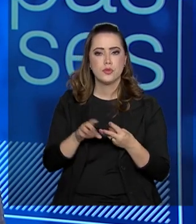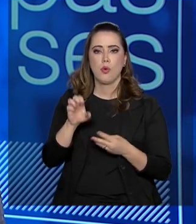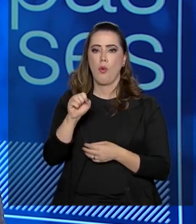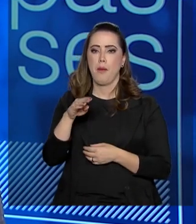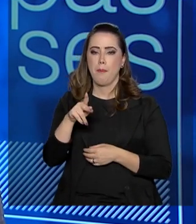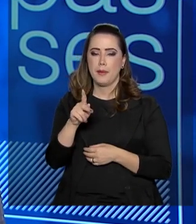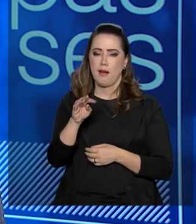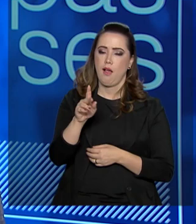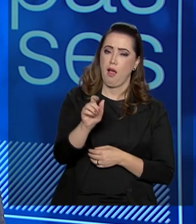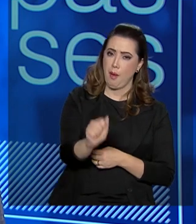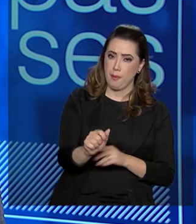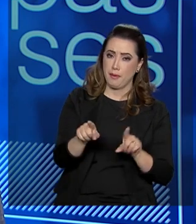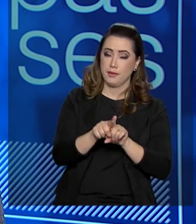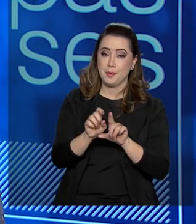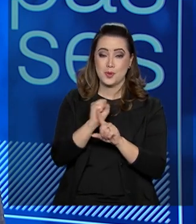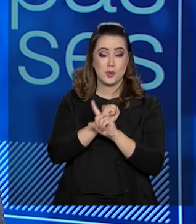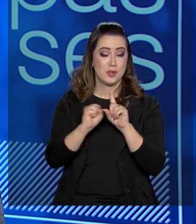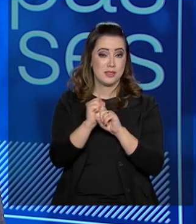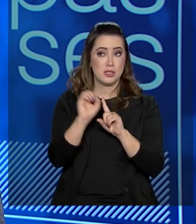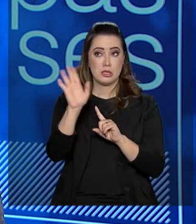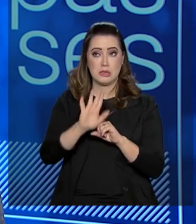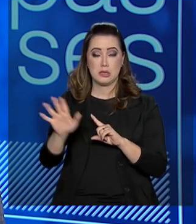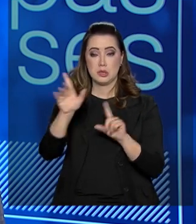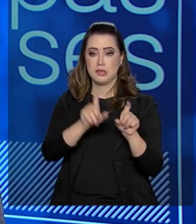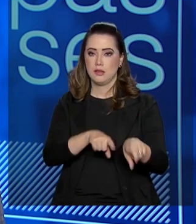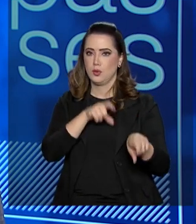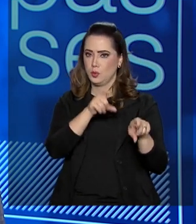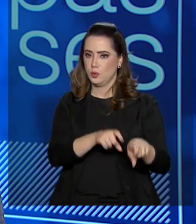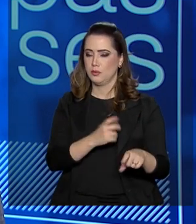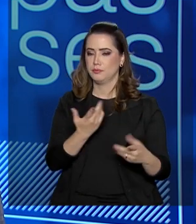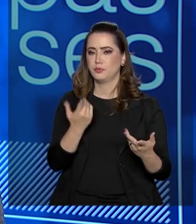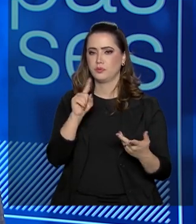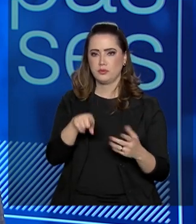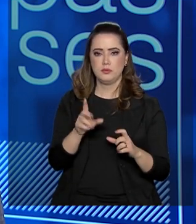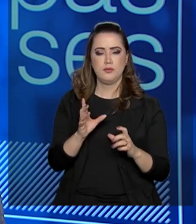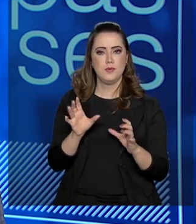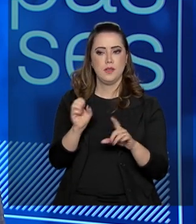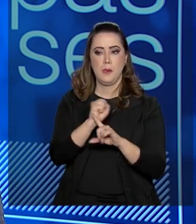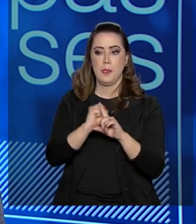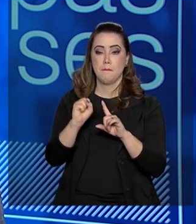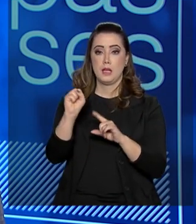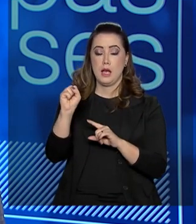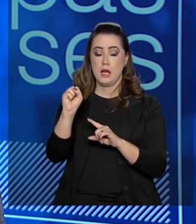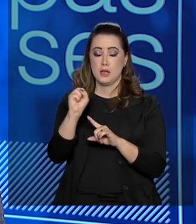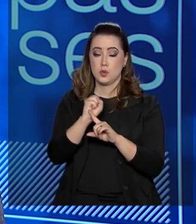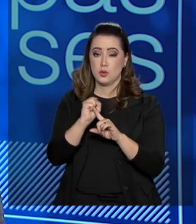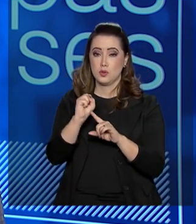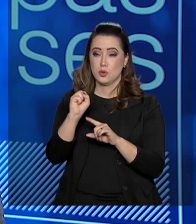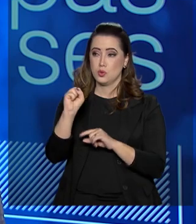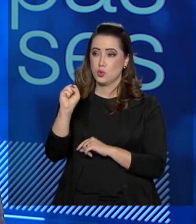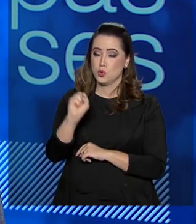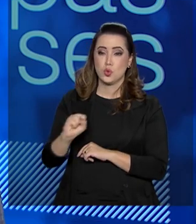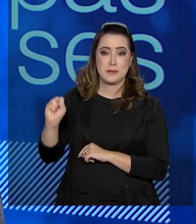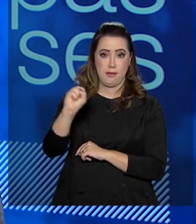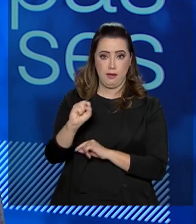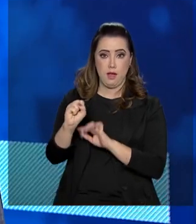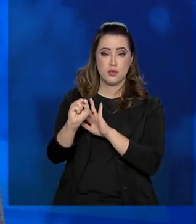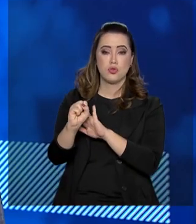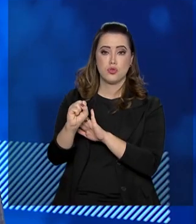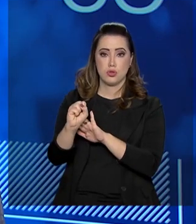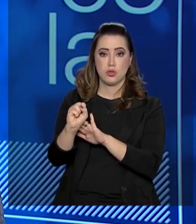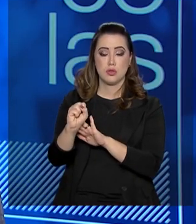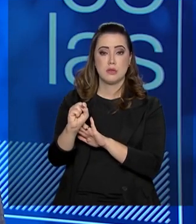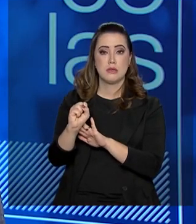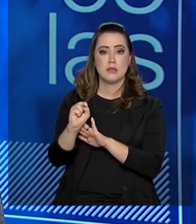Sociedade Nacional de Agricultura. Sociedade Nacional de Agricultura é o maior centro de excelência e a mais longeva instituição